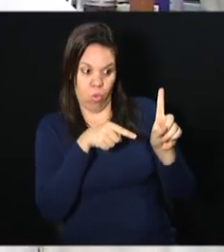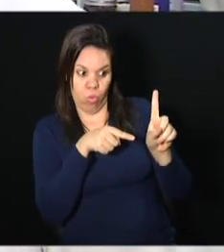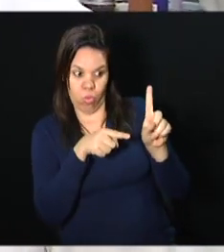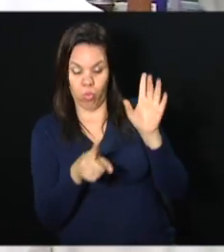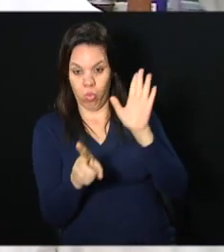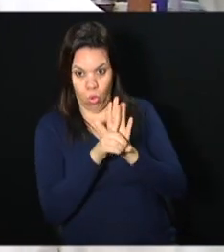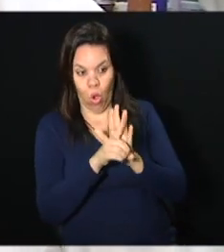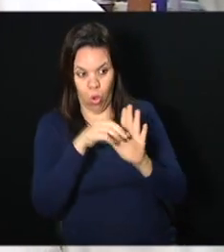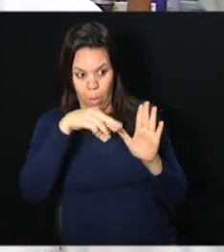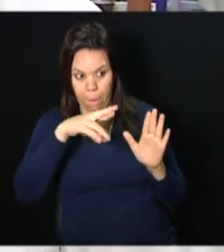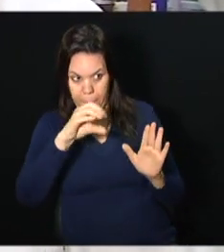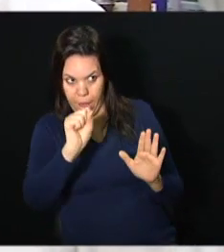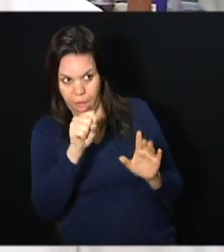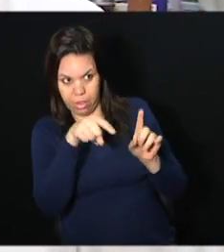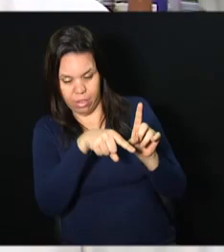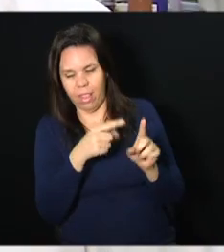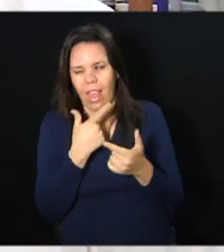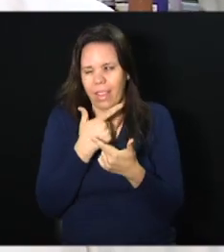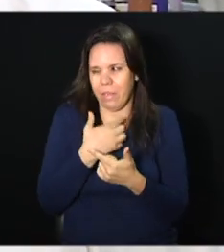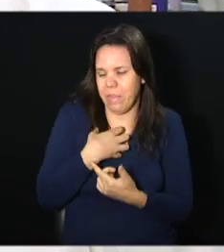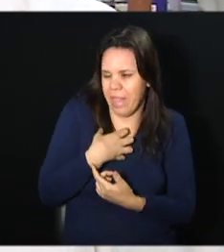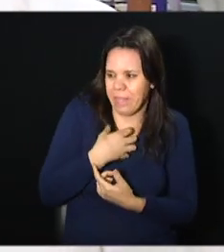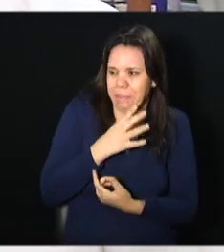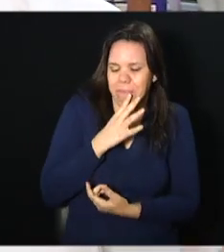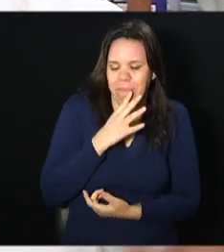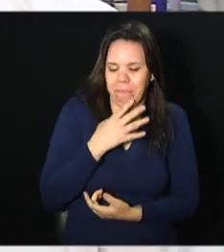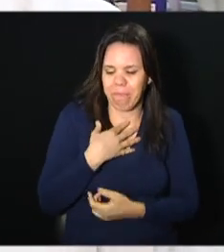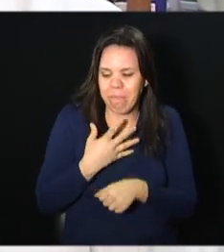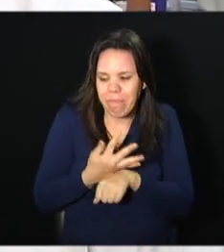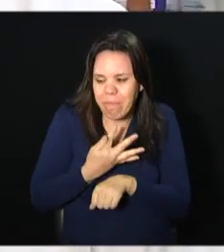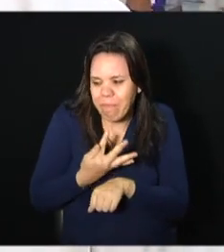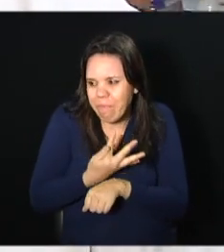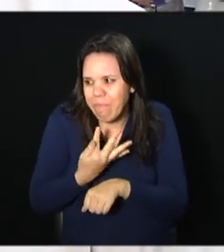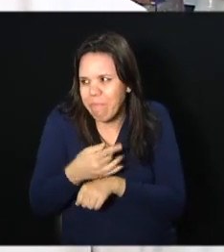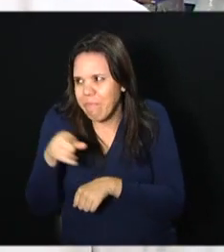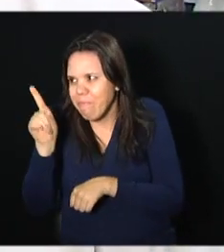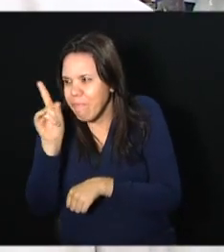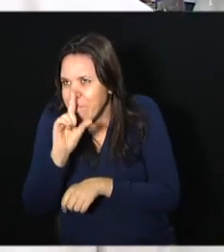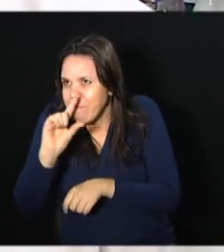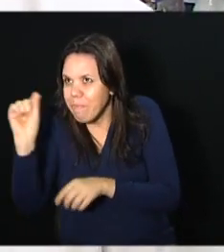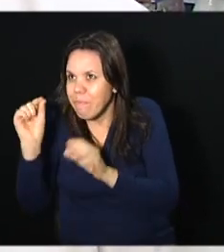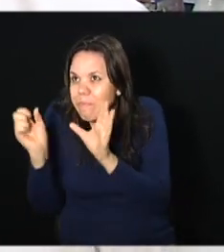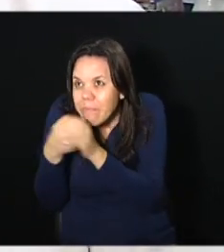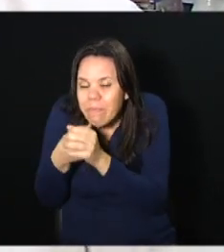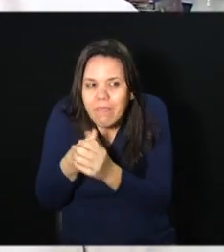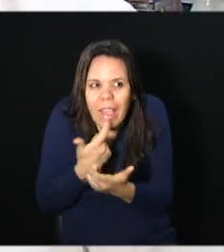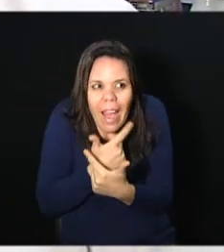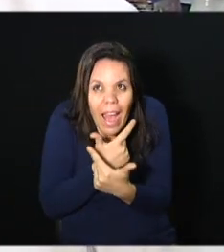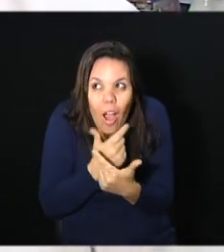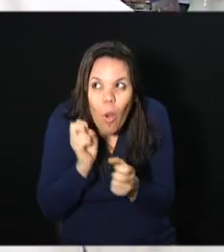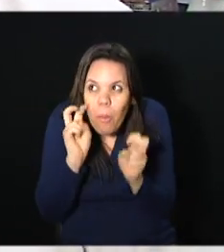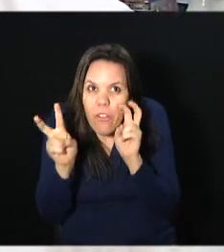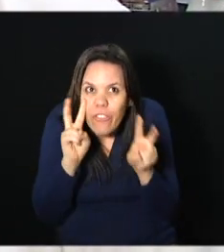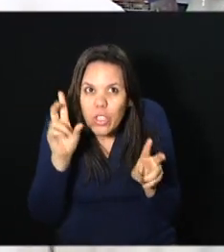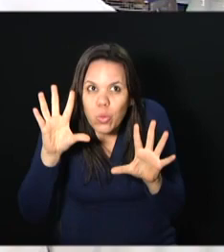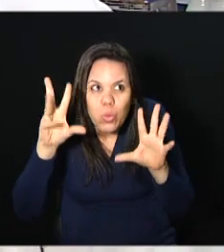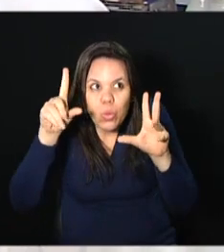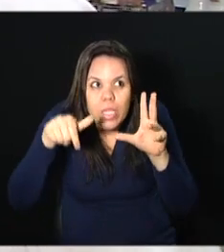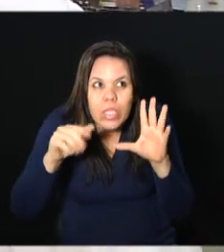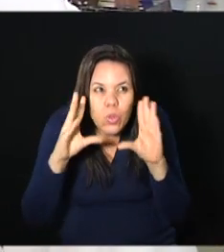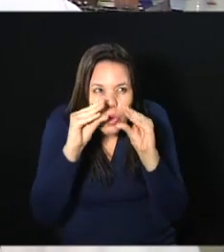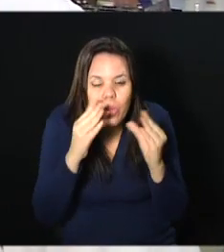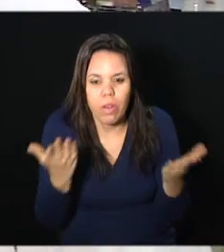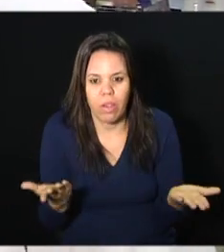conhecia, para não rir na minha cara, ele saiu escondido para dar risada. Como que alguém podia enxergar tudo isso no escuro?